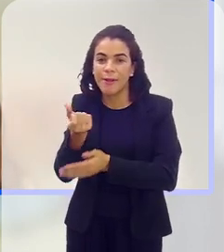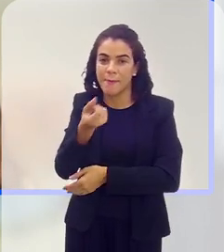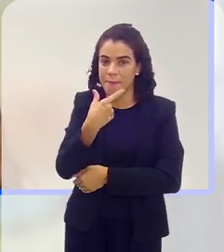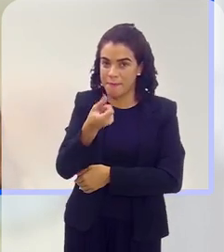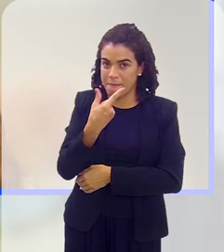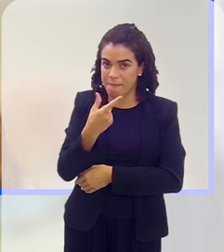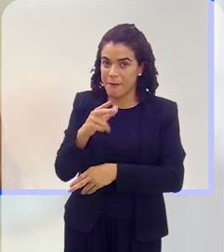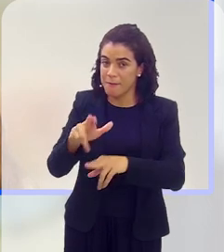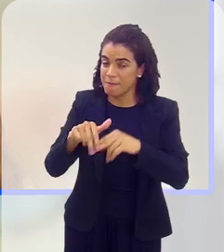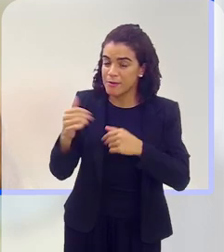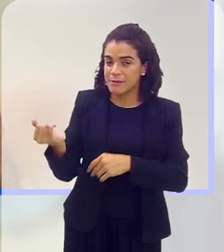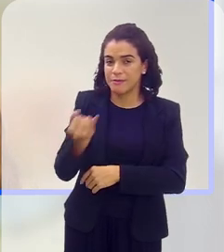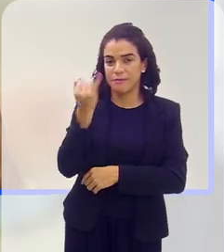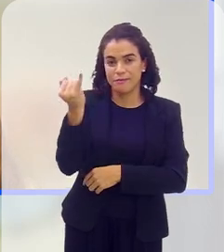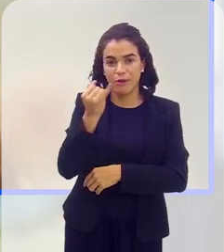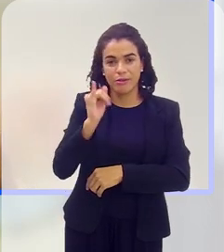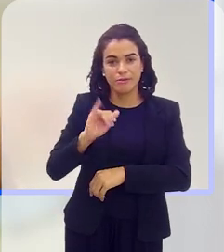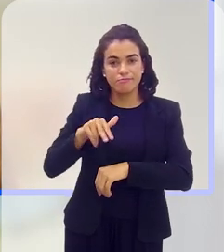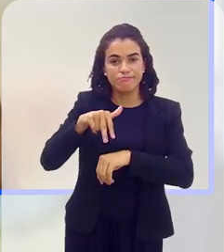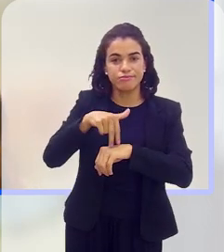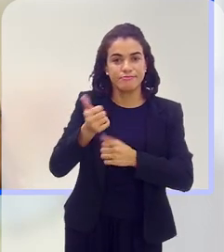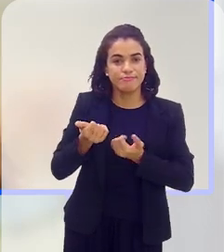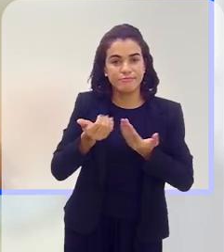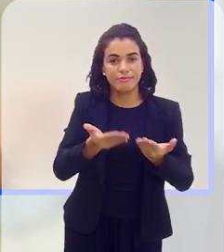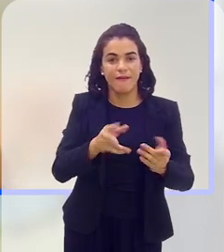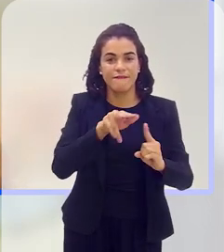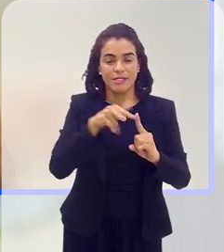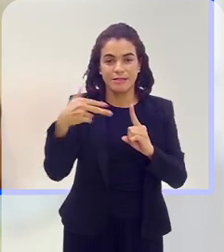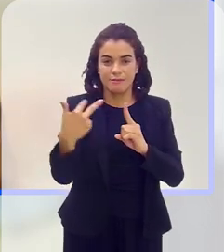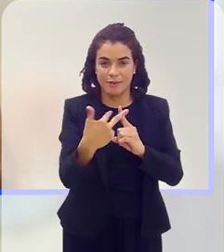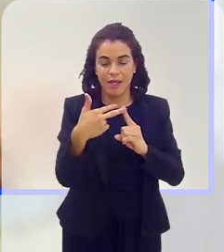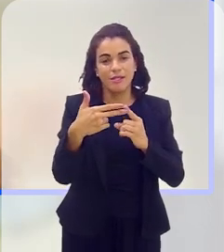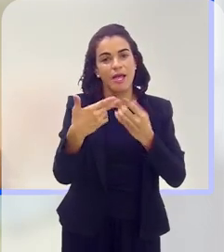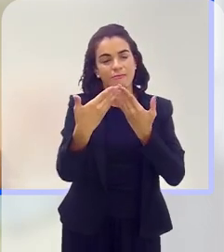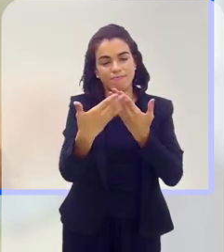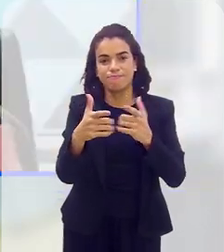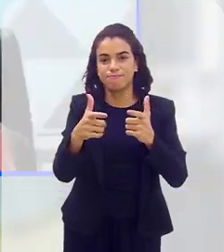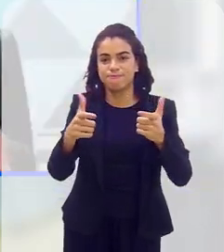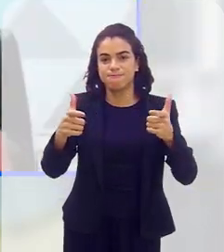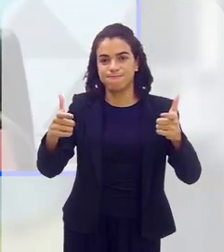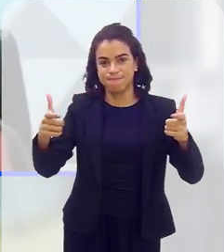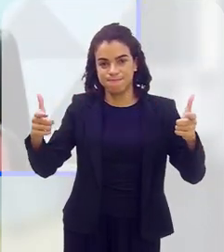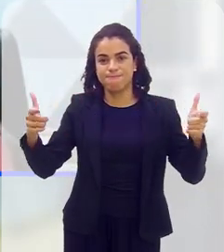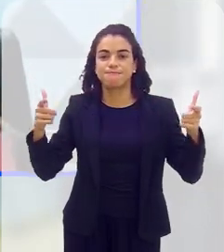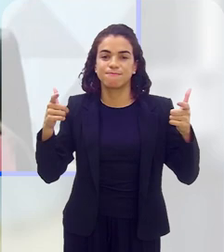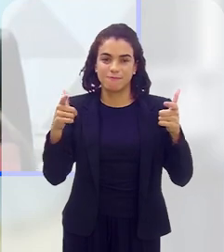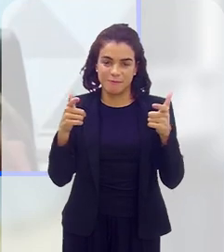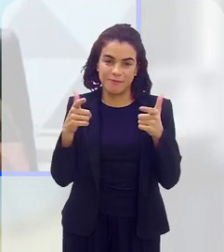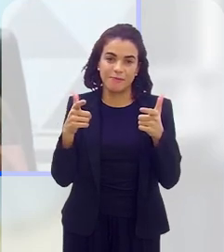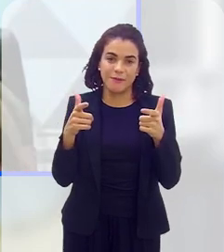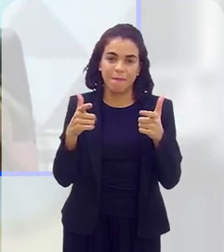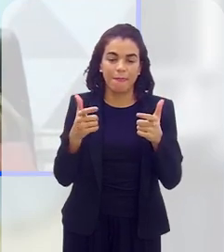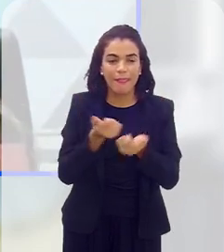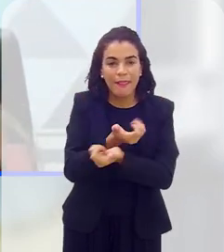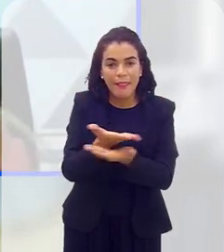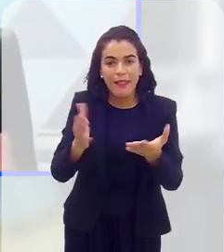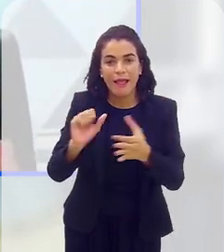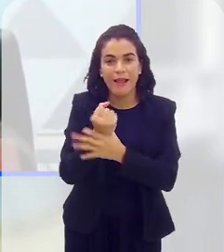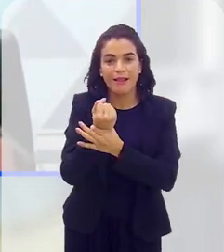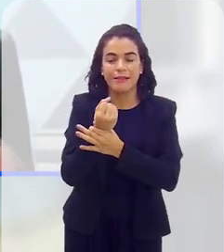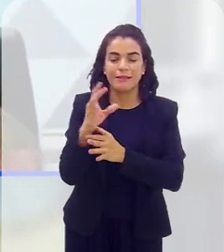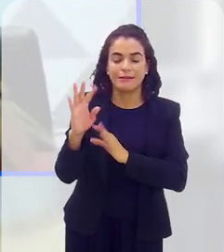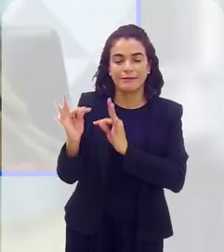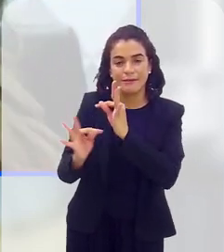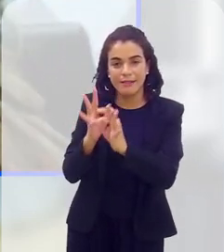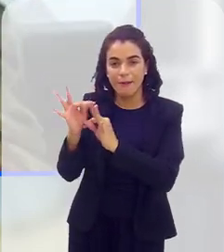importante que se dê voz, porque a partir do momento que se dá voz isso se generaliza e aí a gente consegue levar tratamento a todos